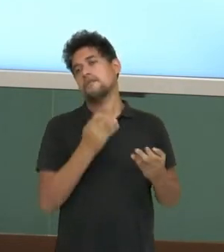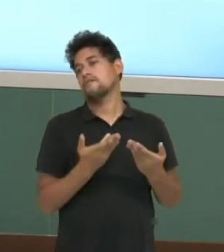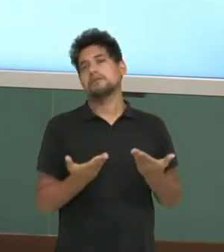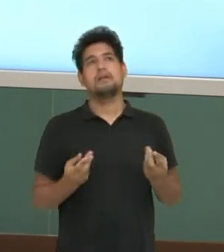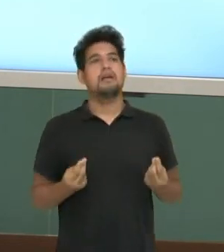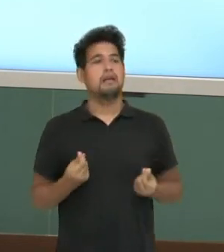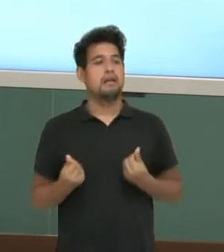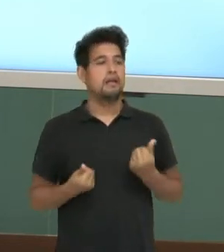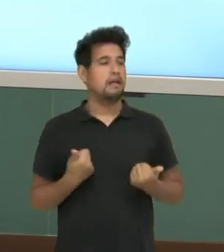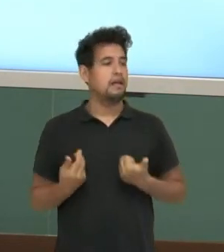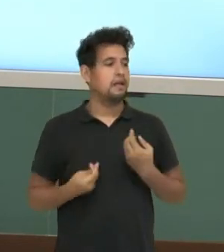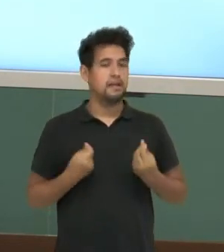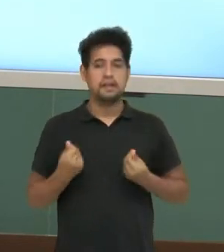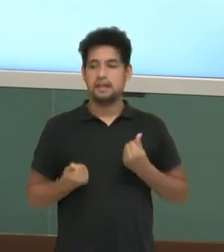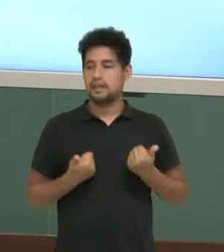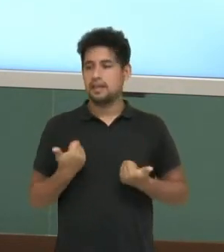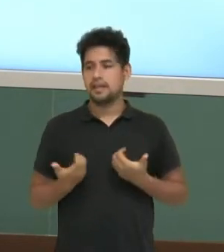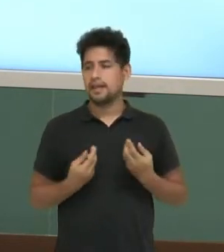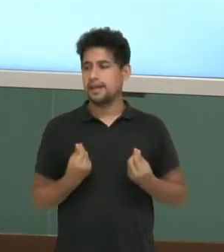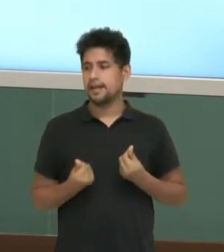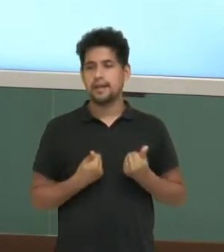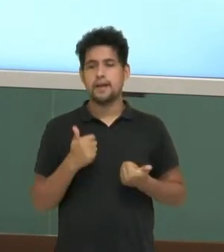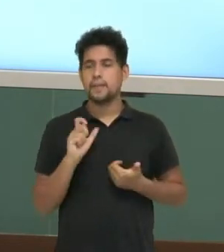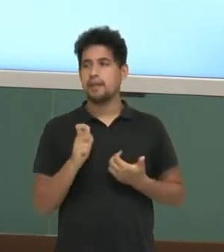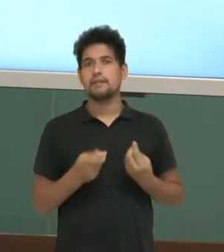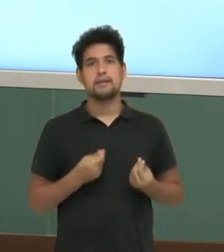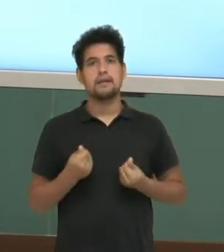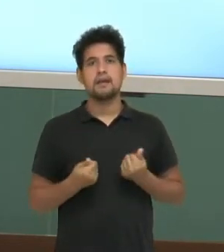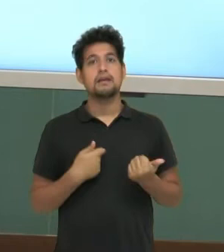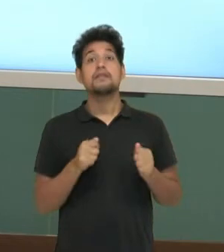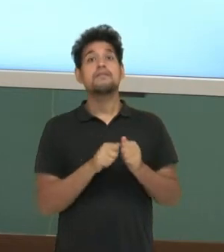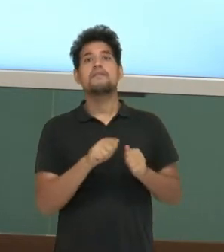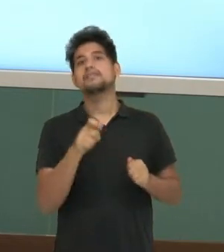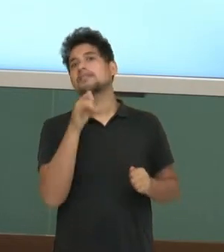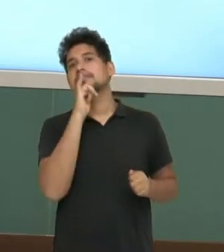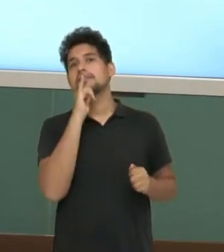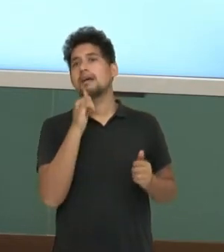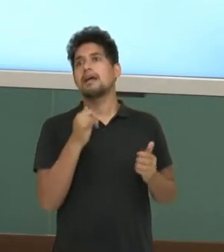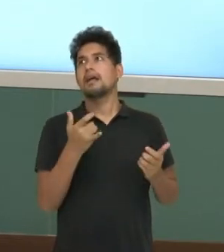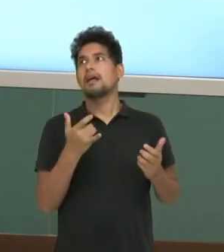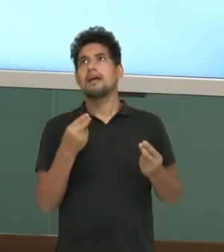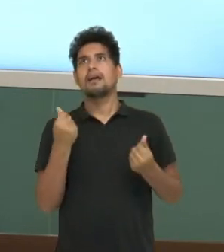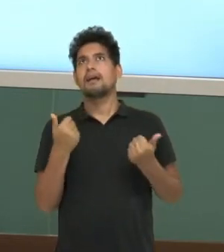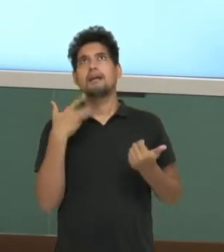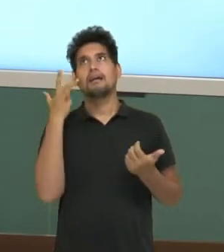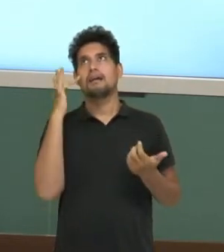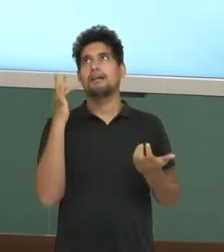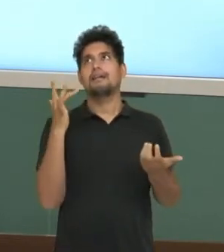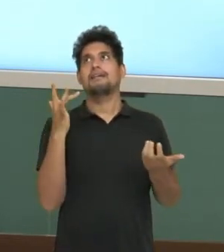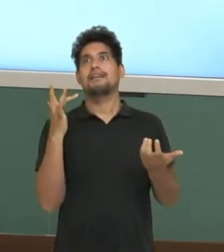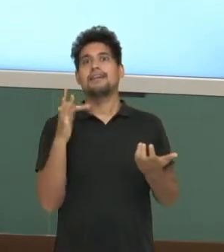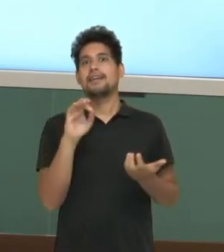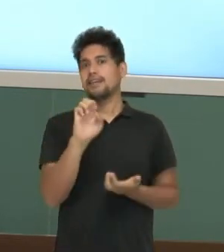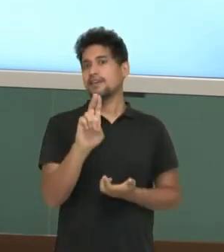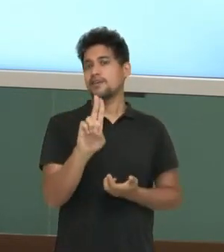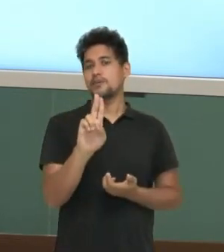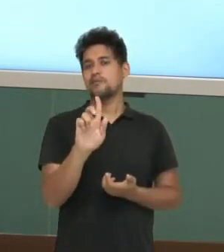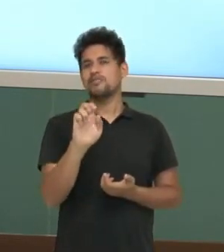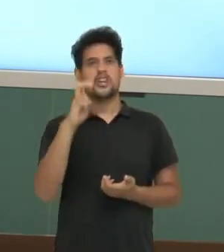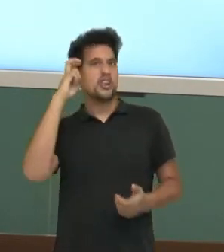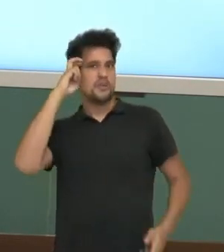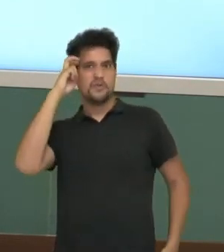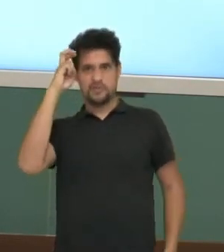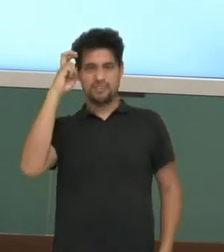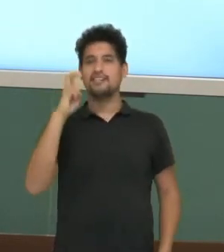como que eu digo assim, não vai fazer com que você seja o gênio, seja chamada de